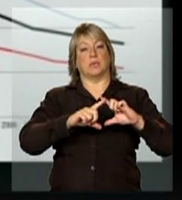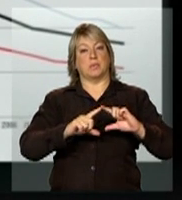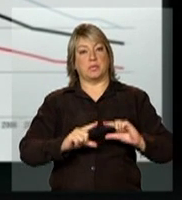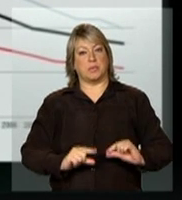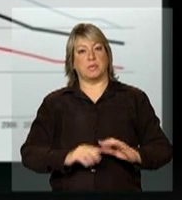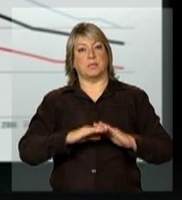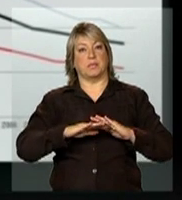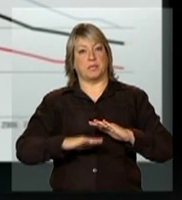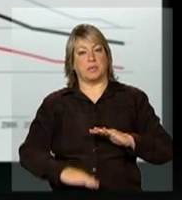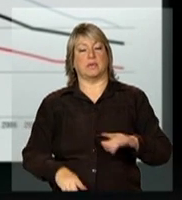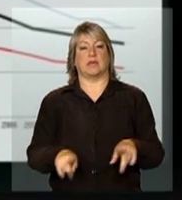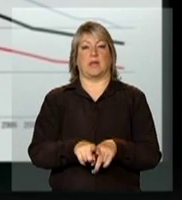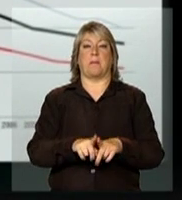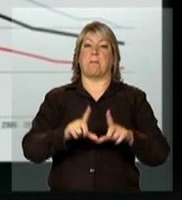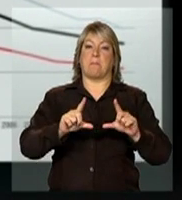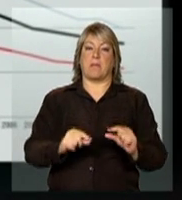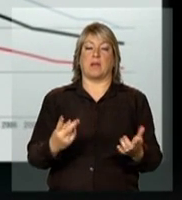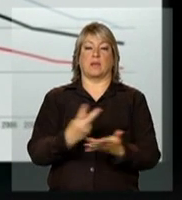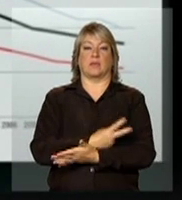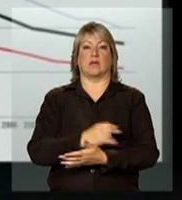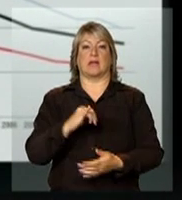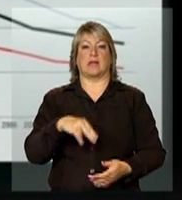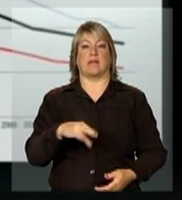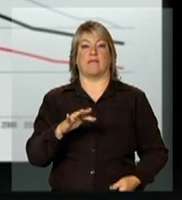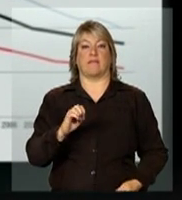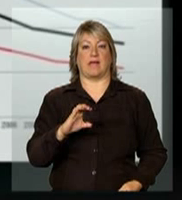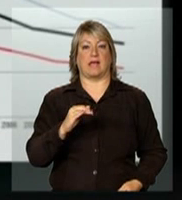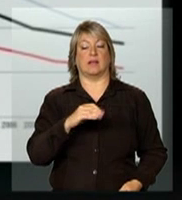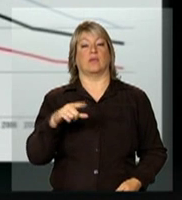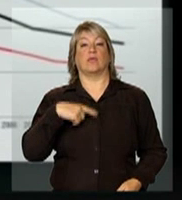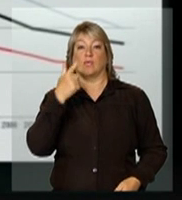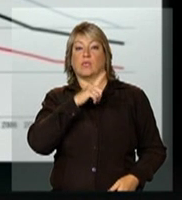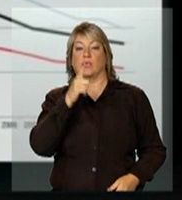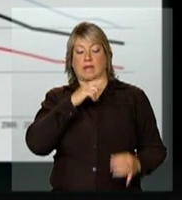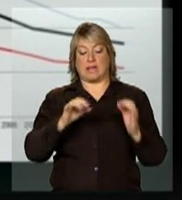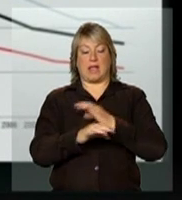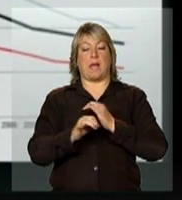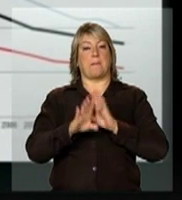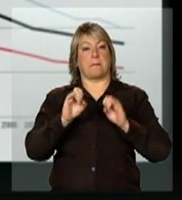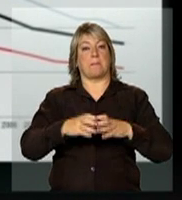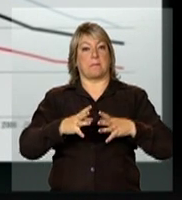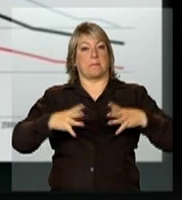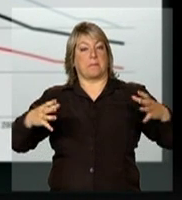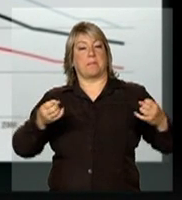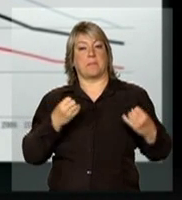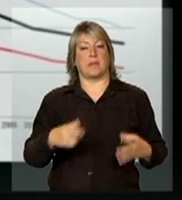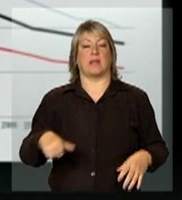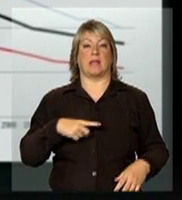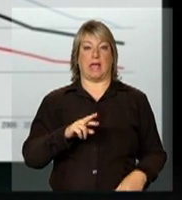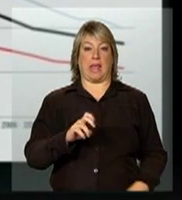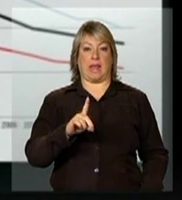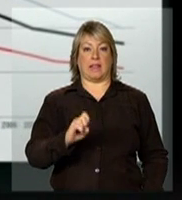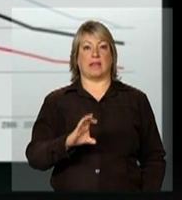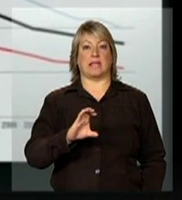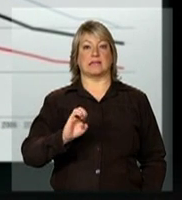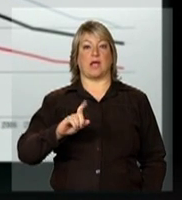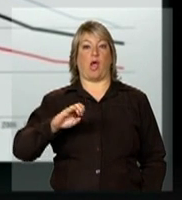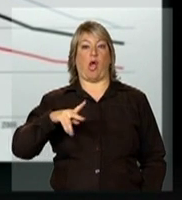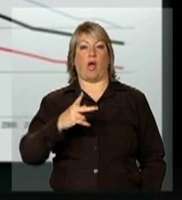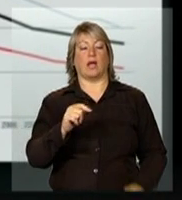infecções e o acesso é cada vez maior. eu acho que o rei de ceguenho, como eu comentei,